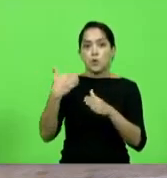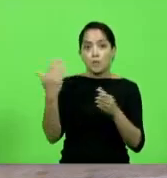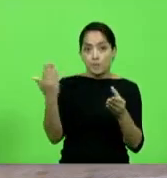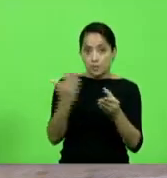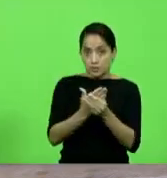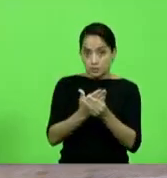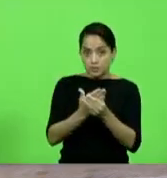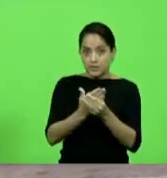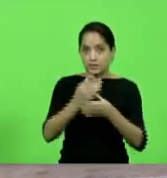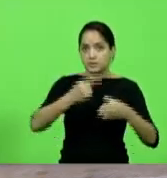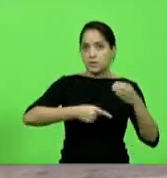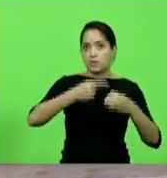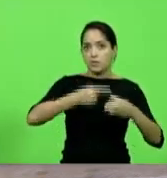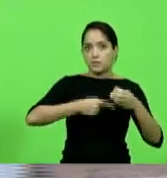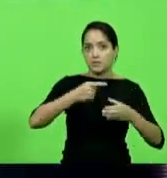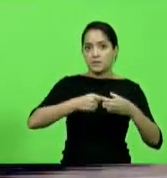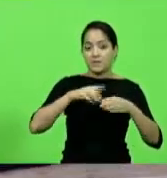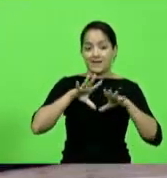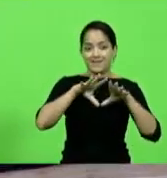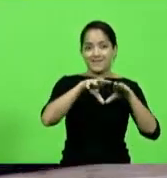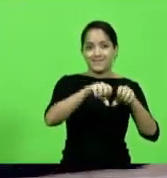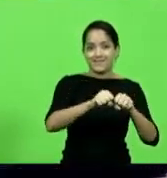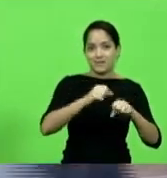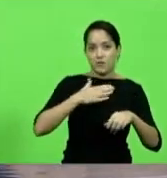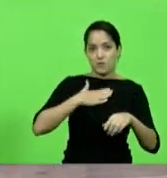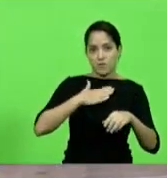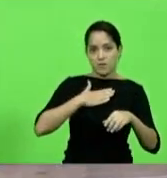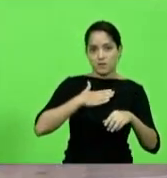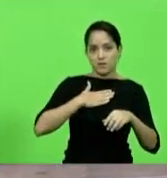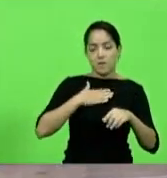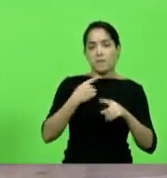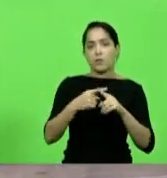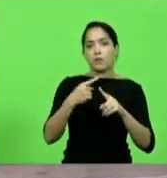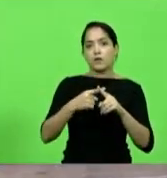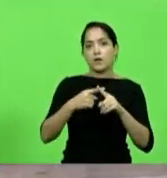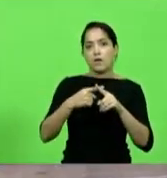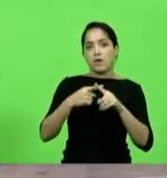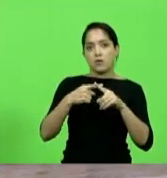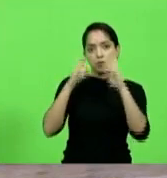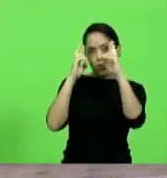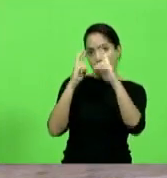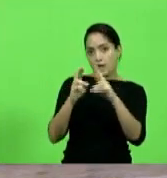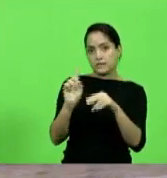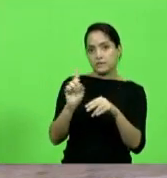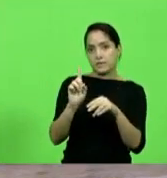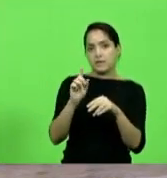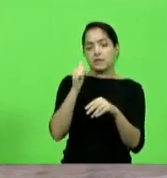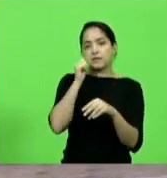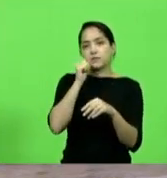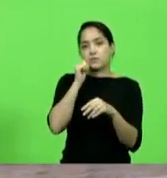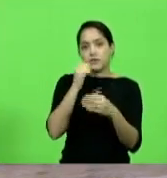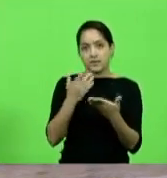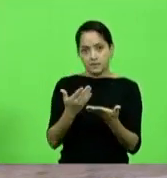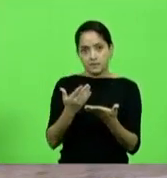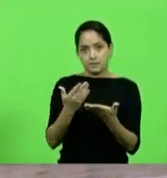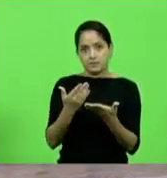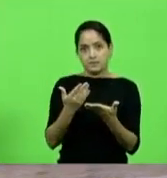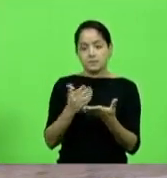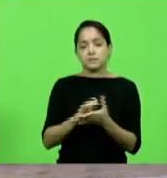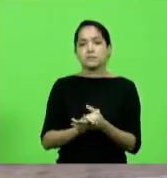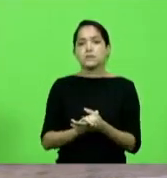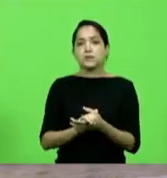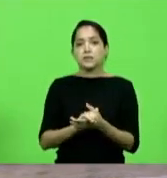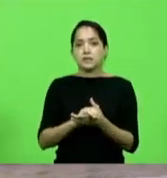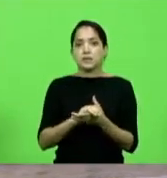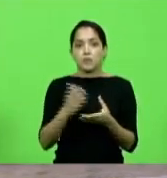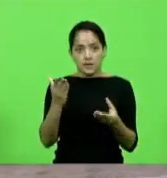Comissão de Ética para caçar o meu mandato, porque eu desrespeitei as mulheres. É esse processo mesmo